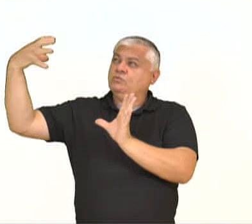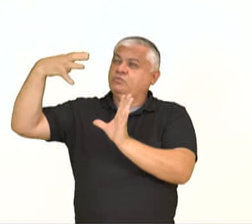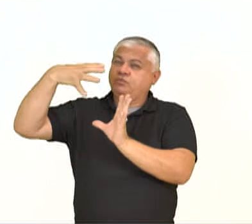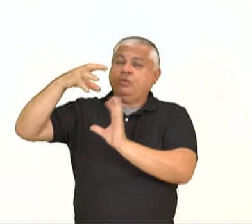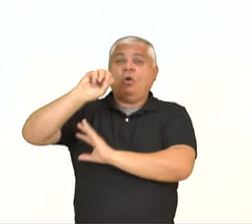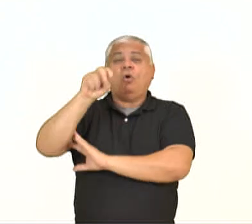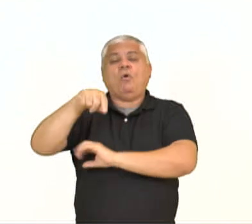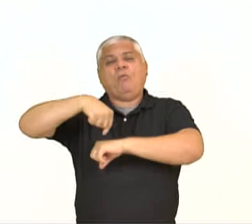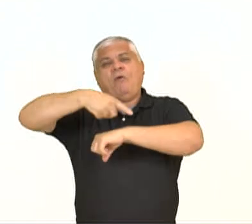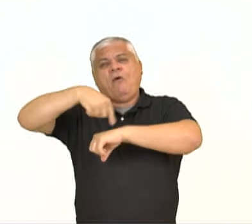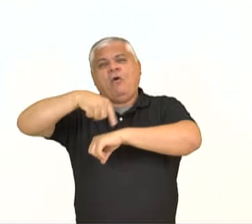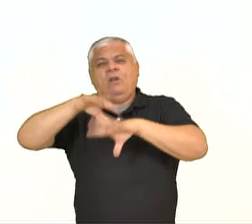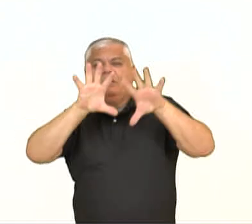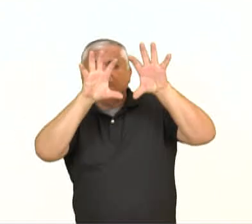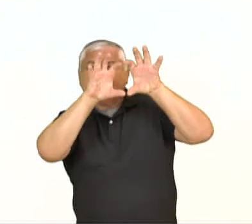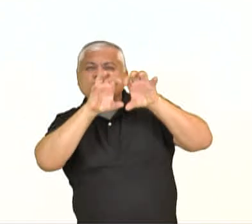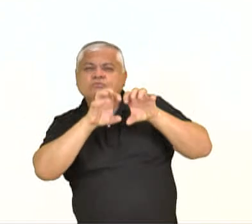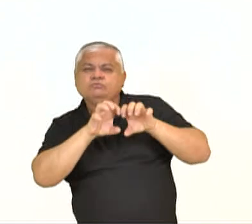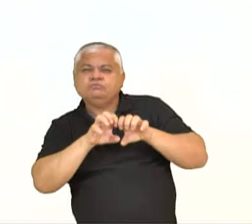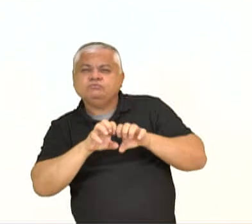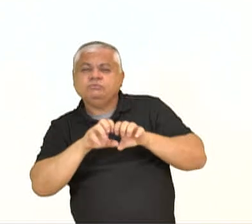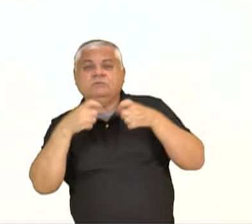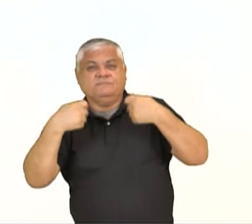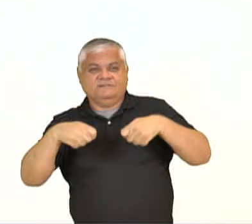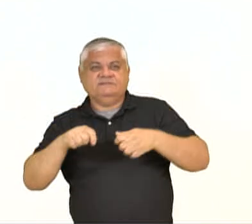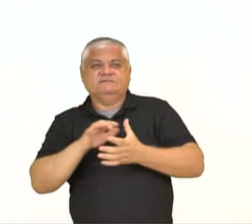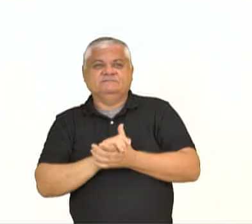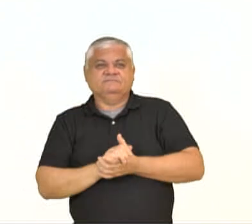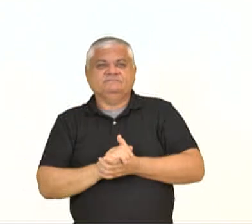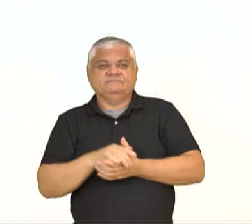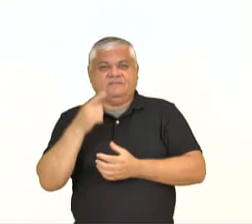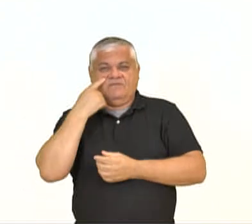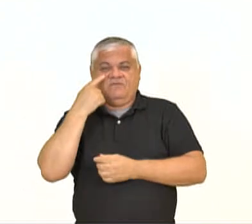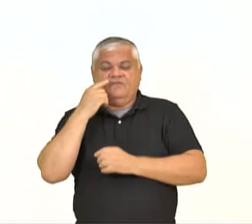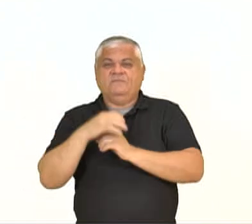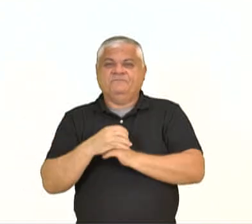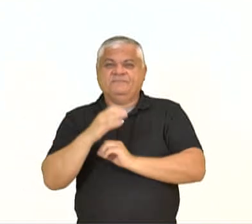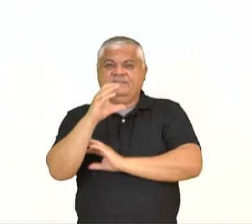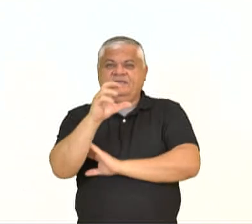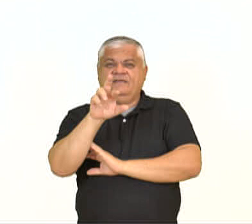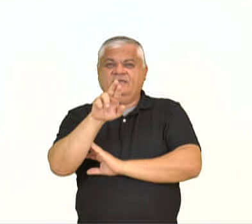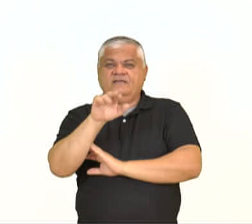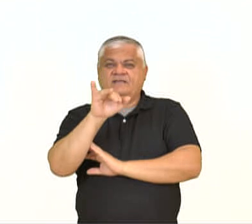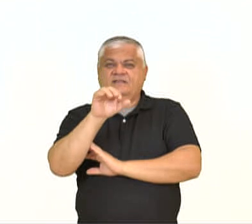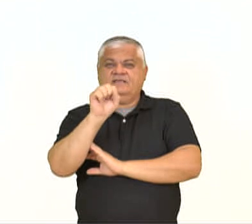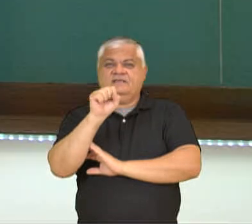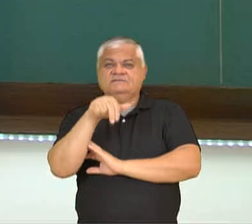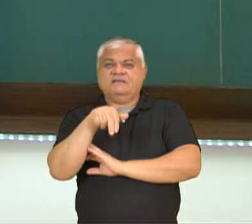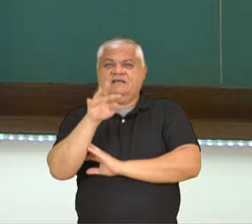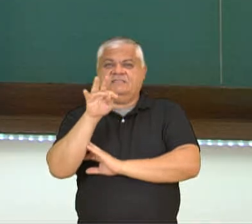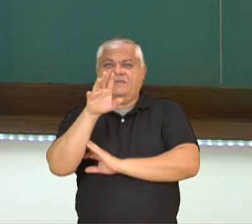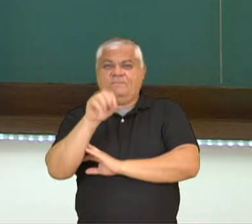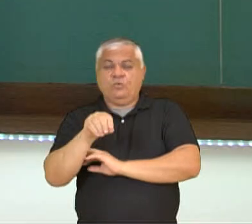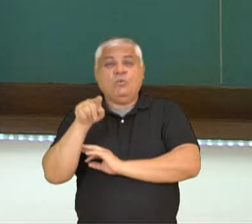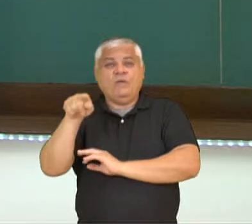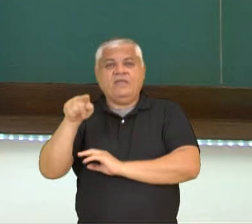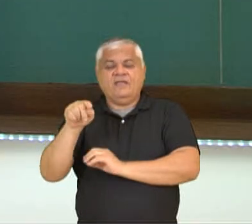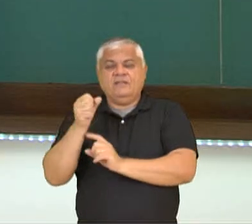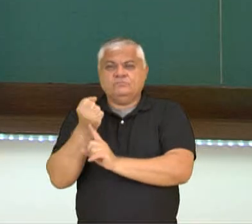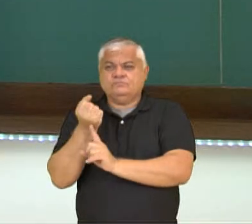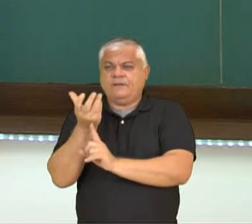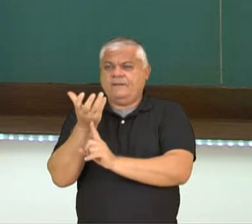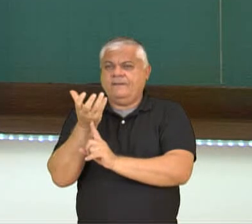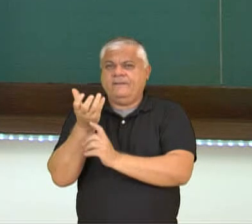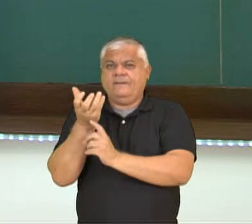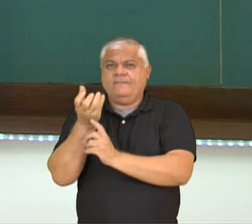escuridão necessárias à floração. Então, vamos ver ali o crisântimo, que é a primeira imagem. Ele só está florindo